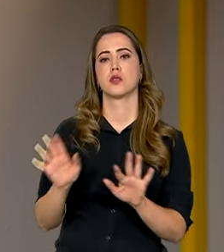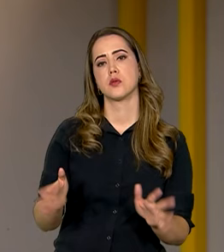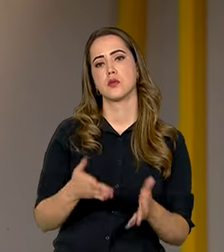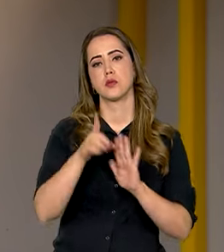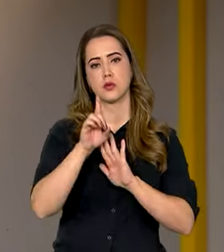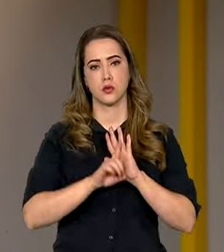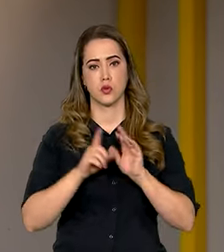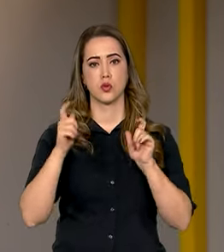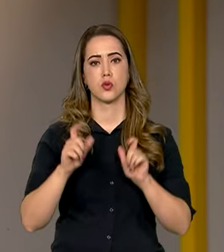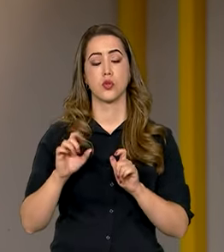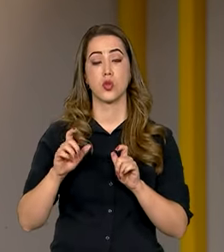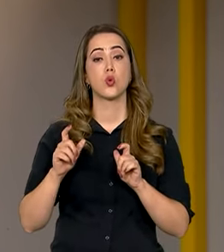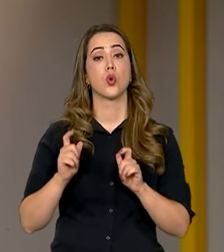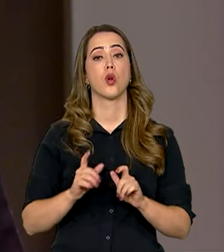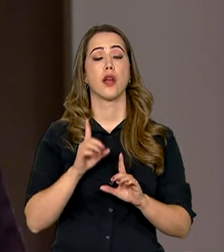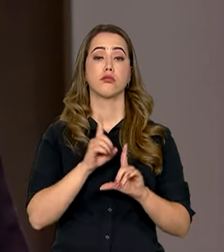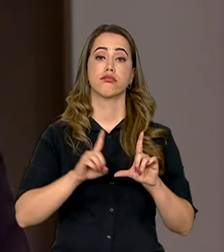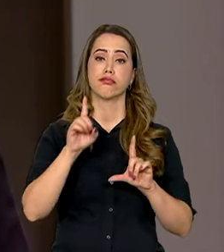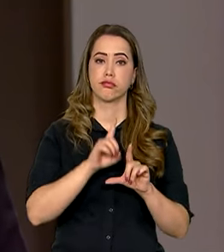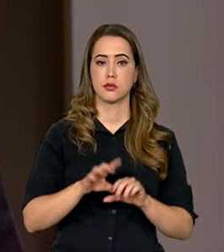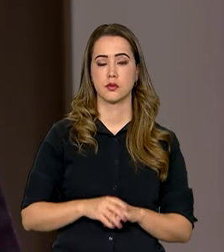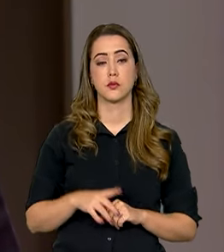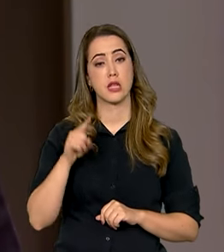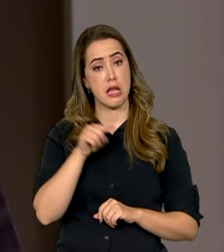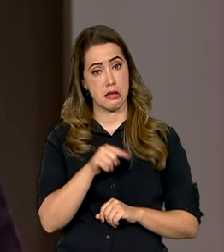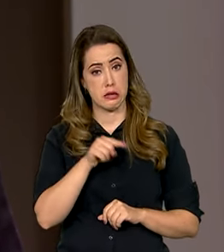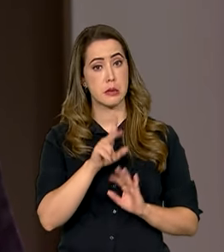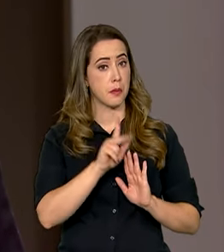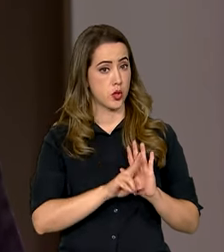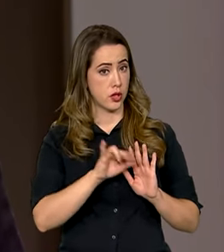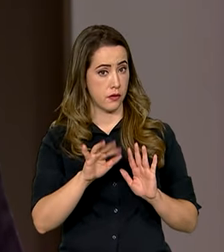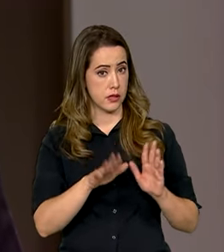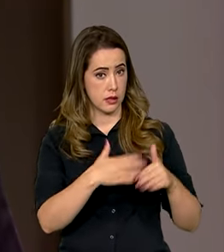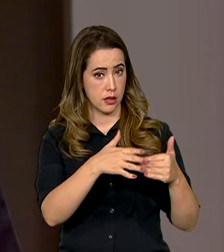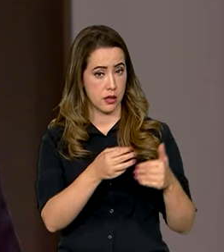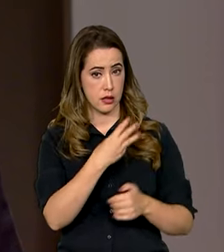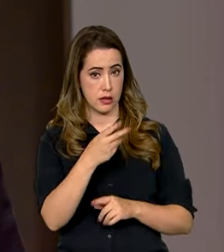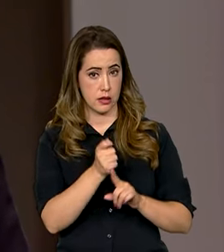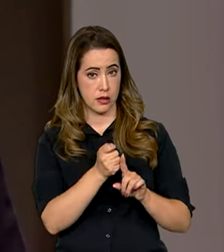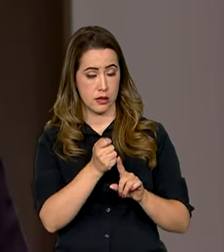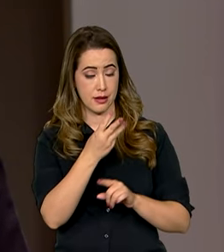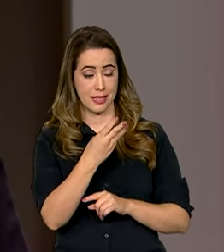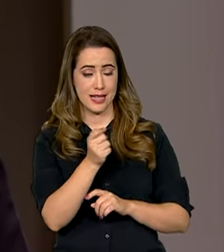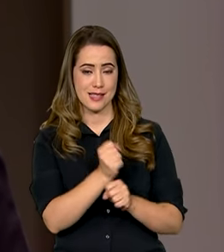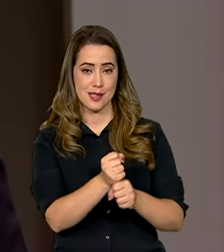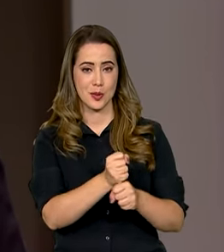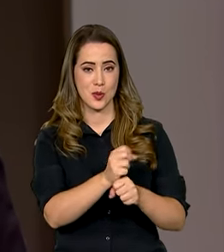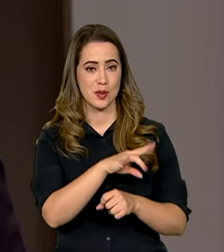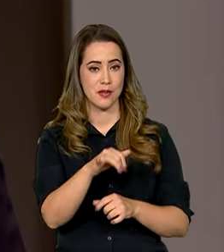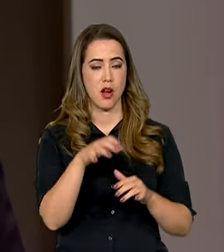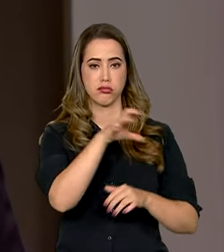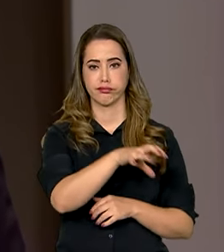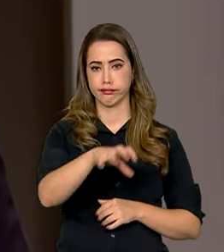a promoção de direitos no ambiente digital. Esse projeto será desenvolvido nos próximos três anos e deve atuar em